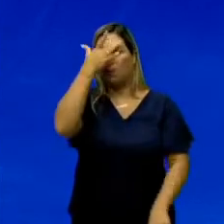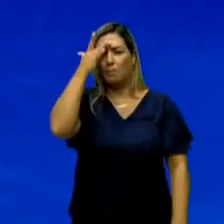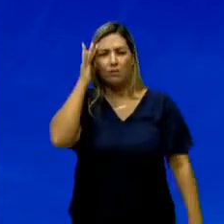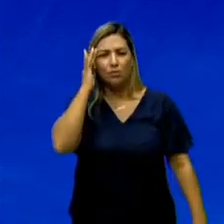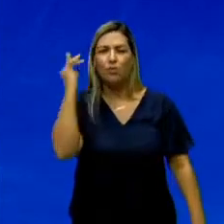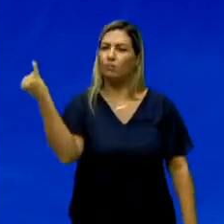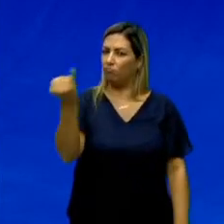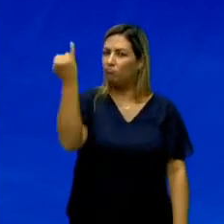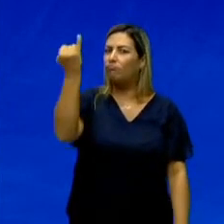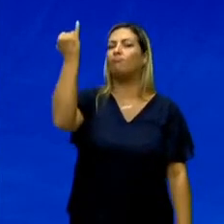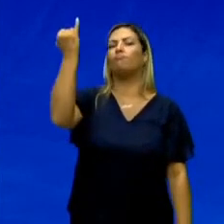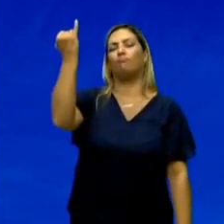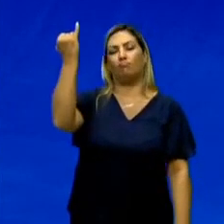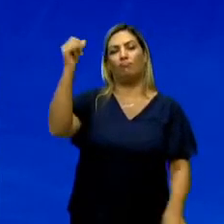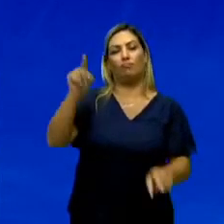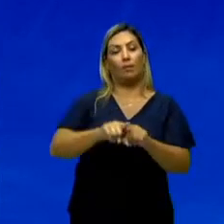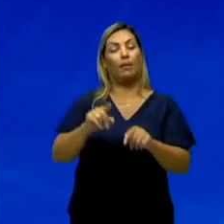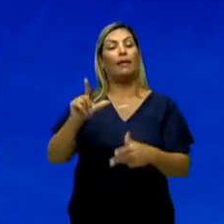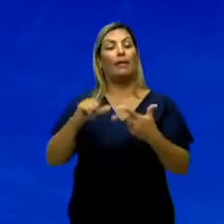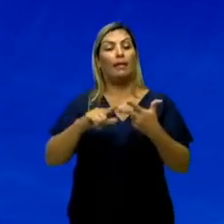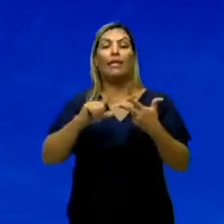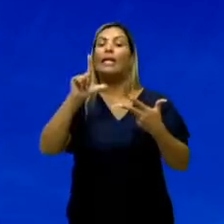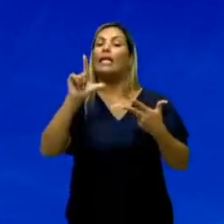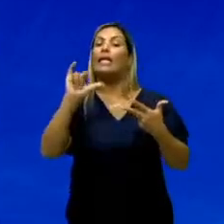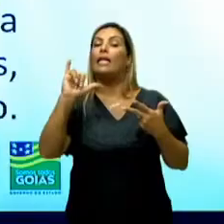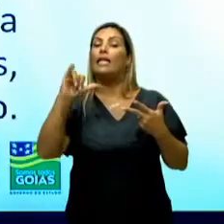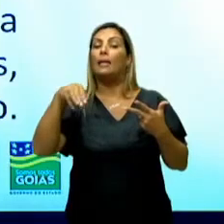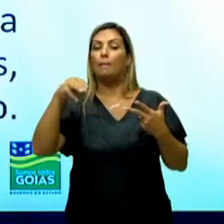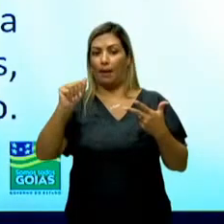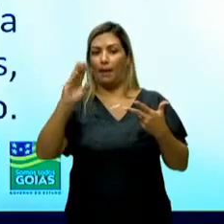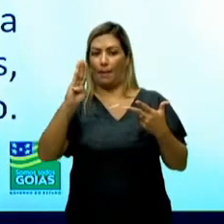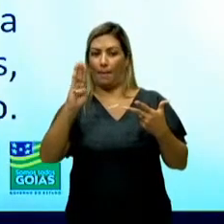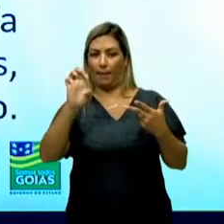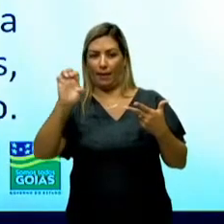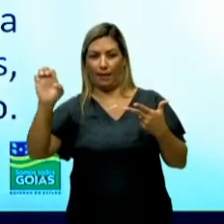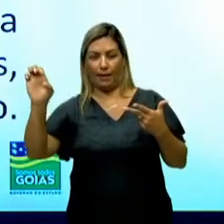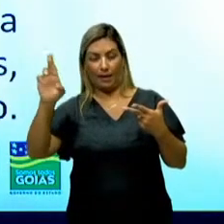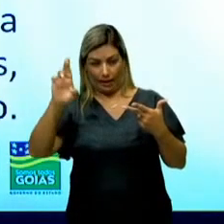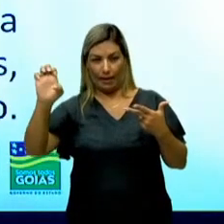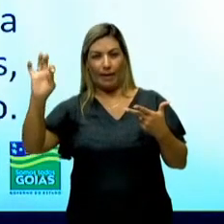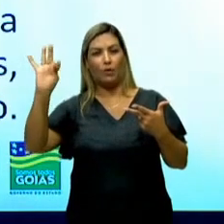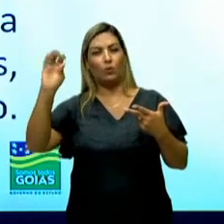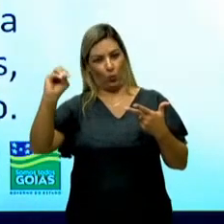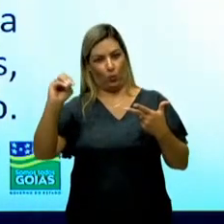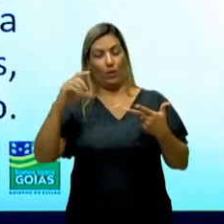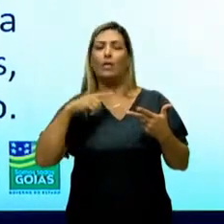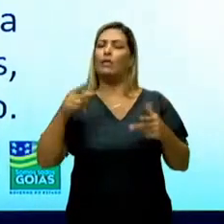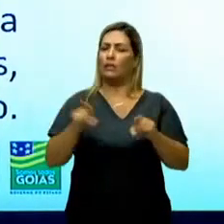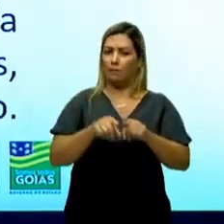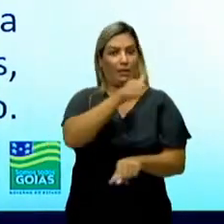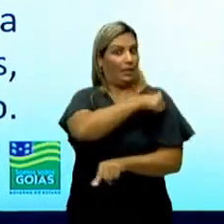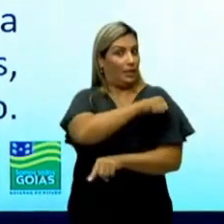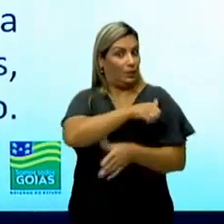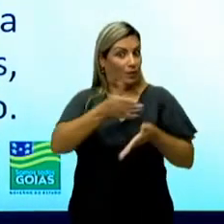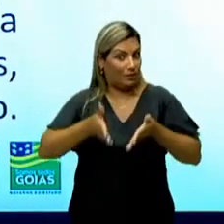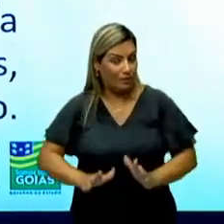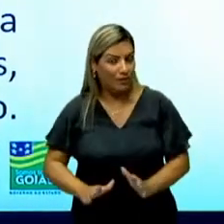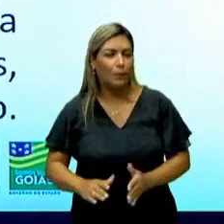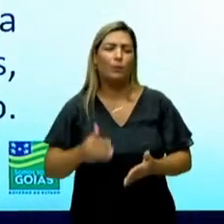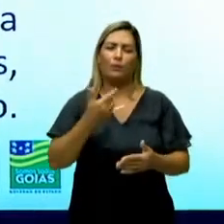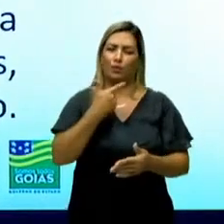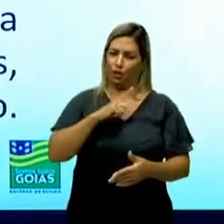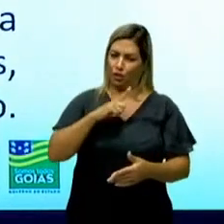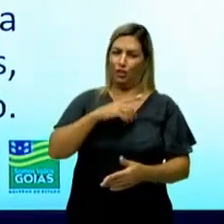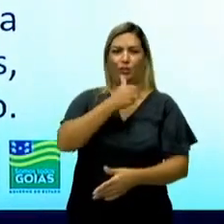importância fundamental, é Lima Barreto. Lima Barreto também era carioca, só que ele sofria preconceito. Por quê?